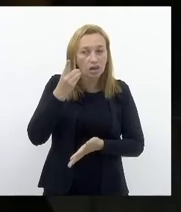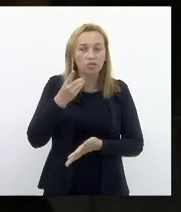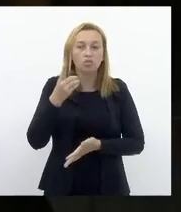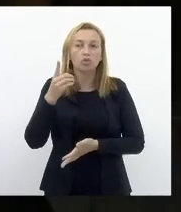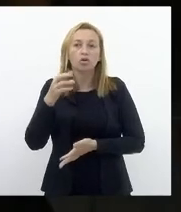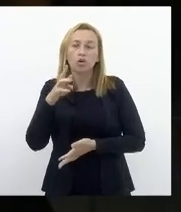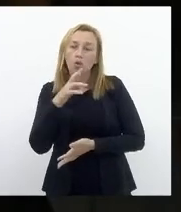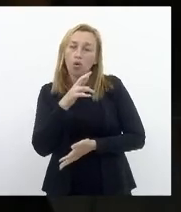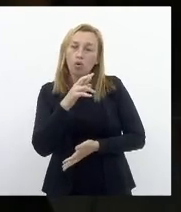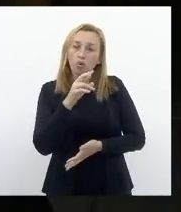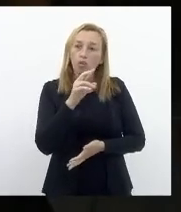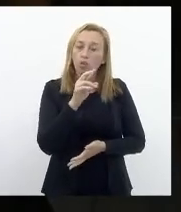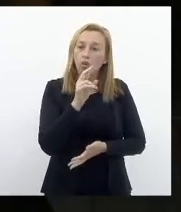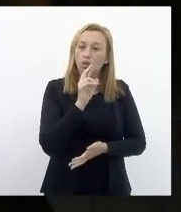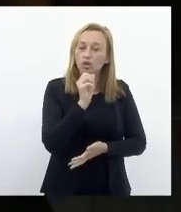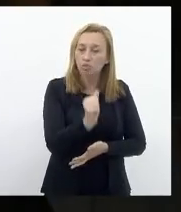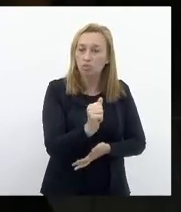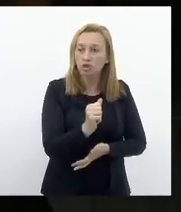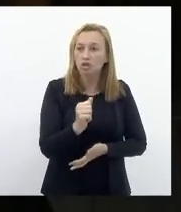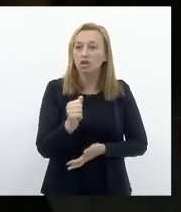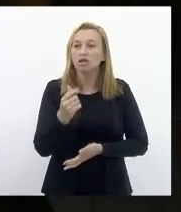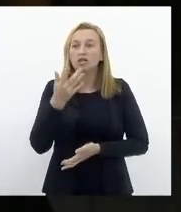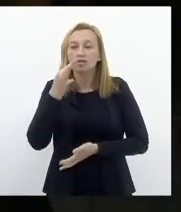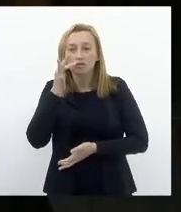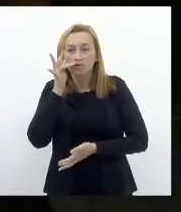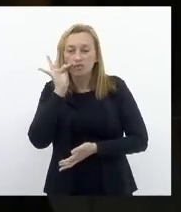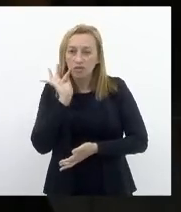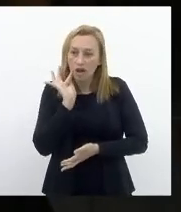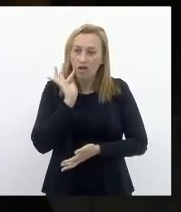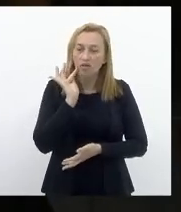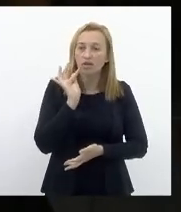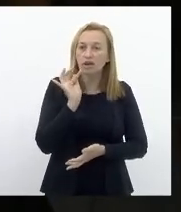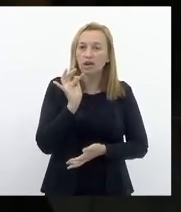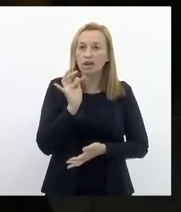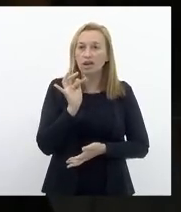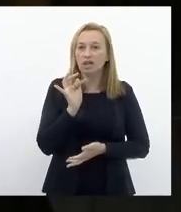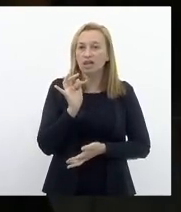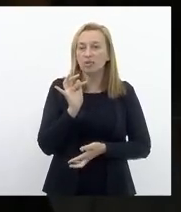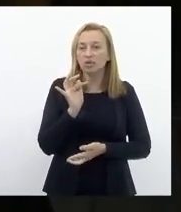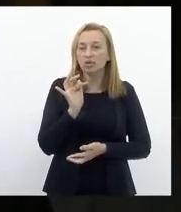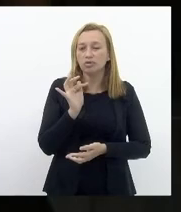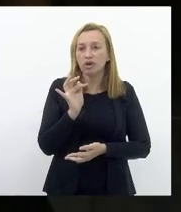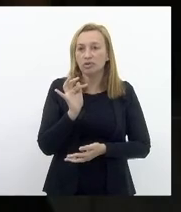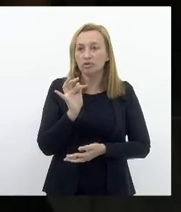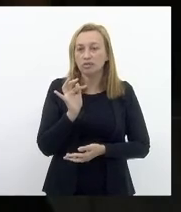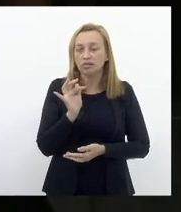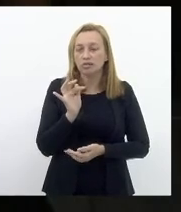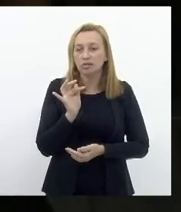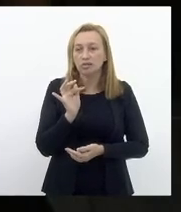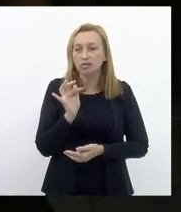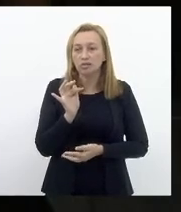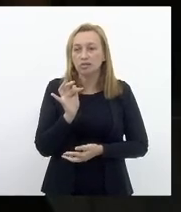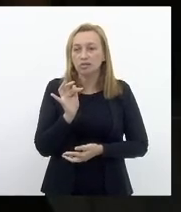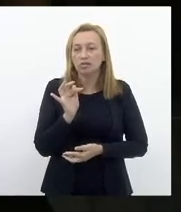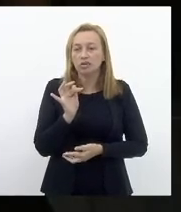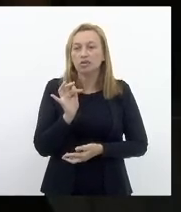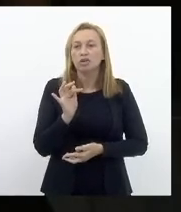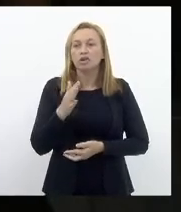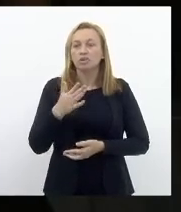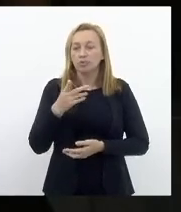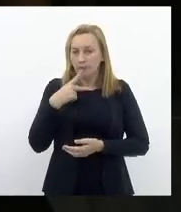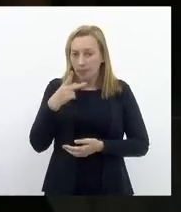participei E é possível Que outros deputados No momento em que eu lá Não estivesse E eu Na minha manifestação Deputado Tia Ju